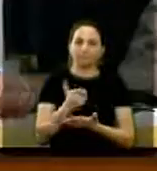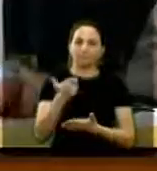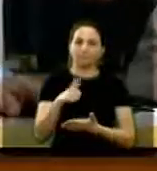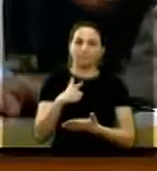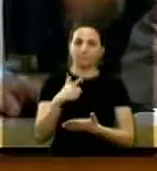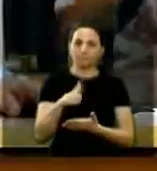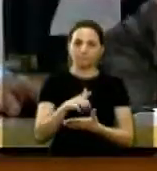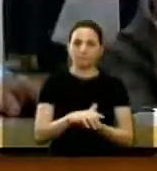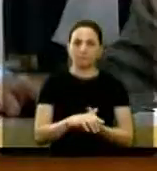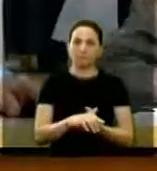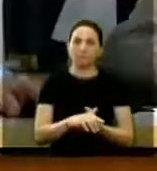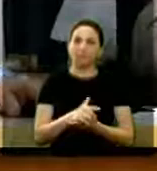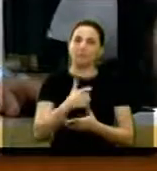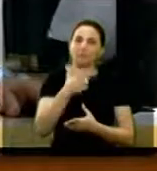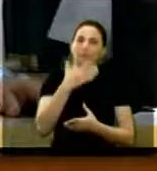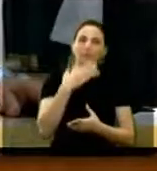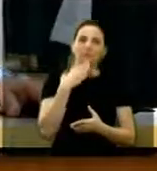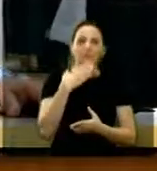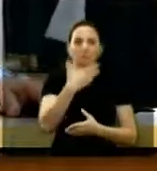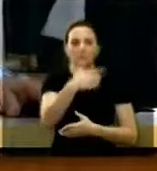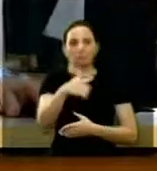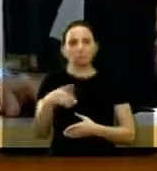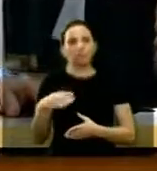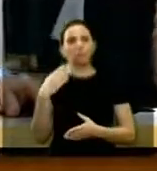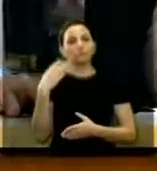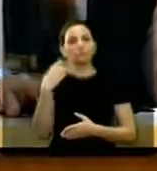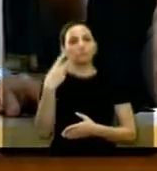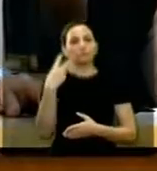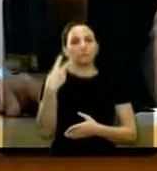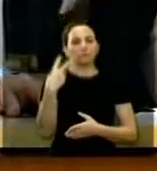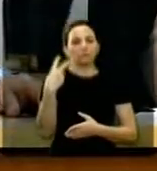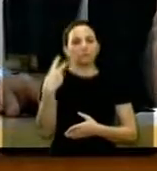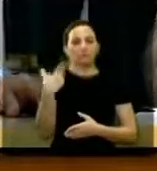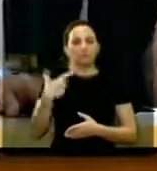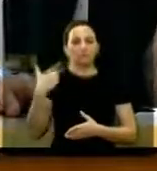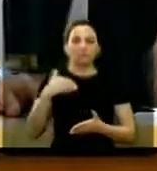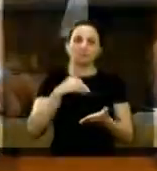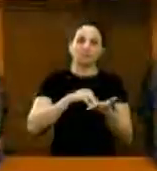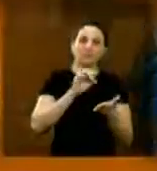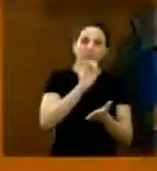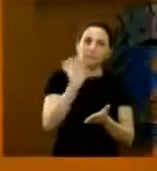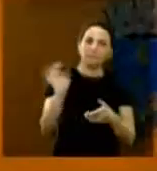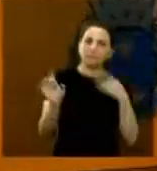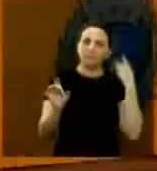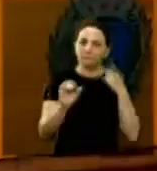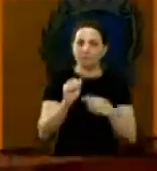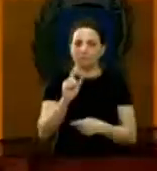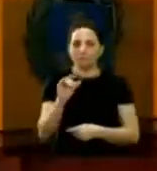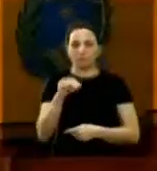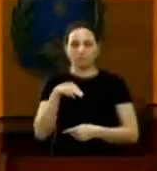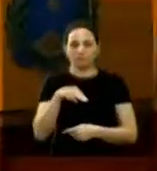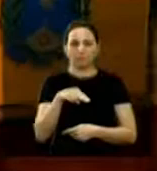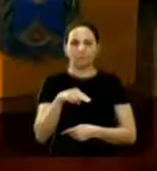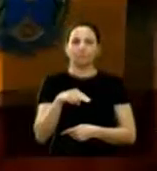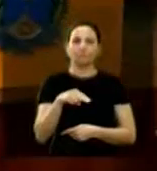havendo mais requerimento solicito ao segundo secretário a proceder à lei a chamada regimental Adilson Vital